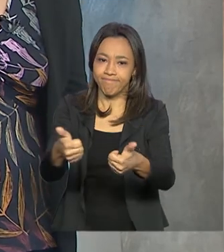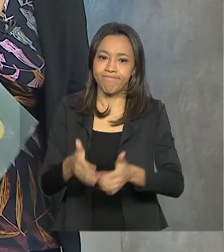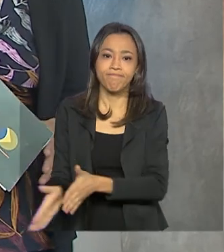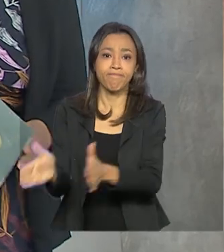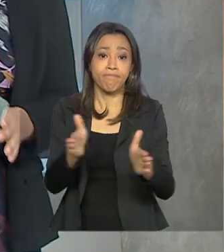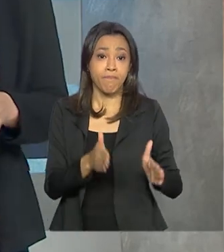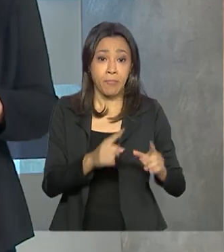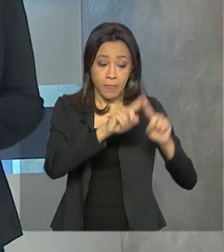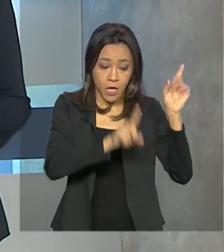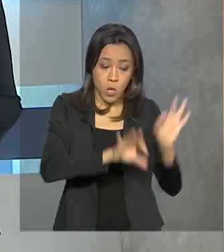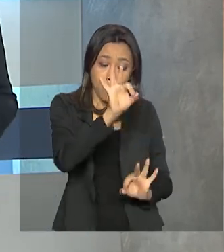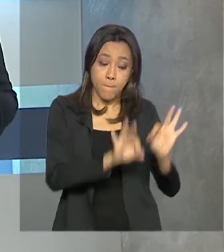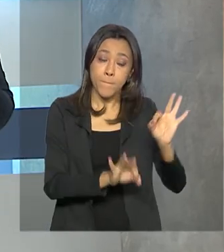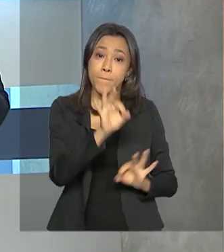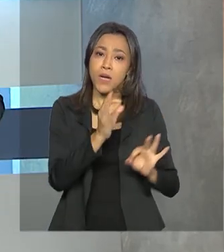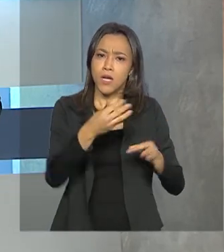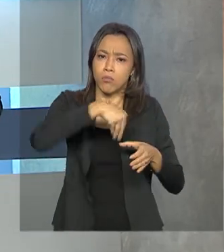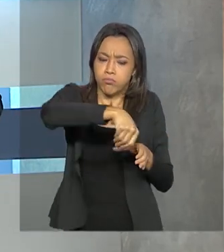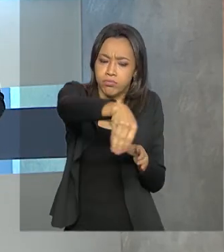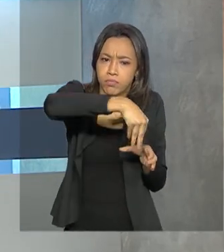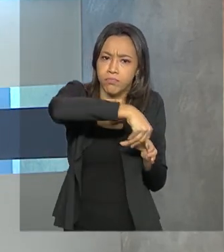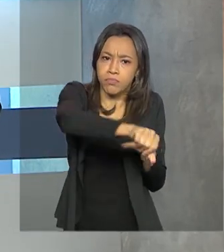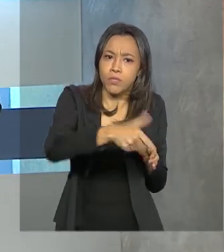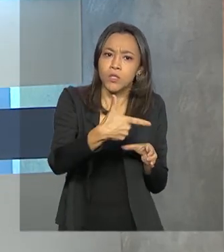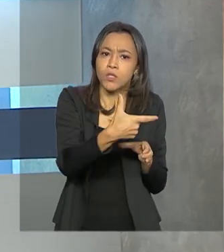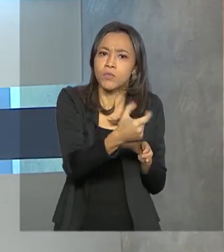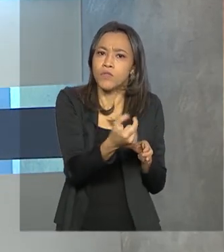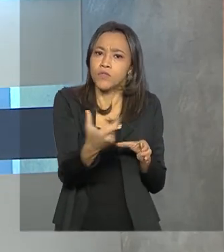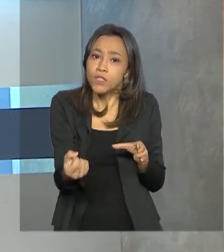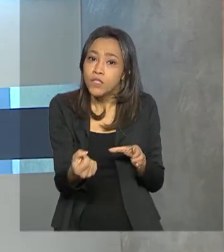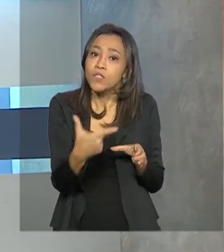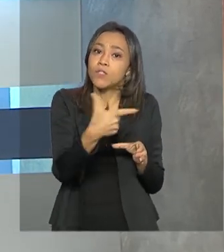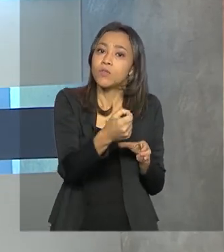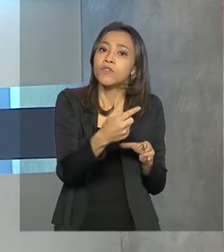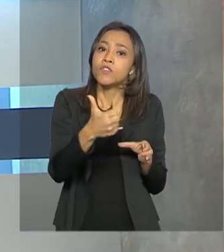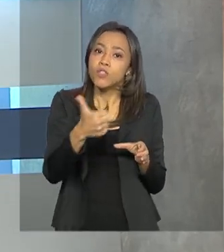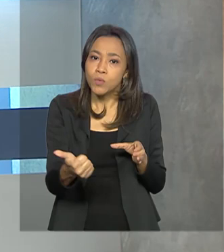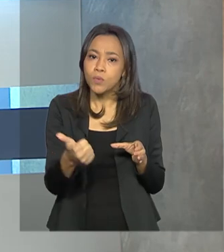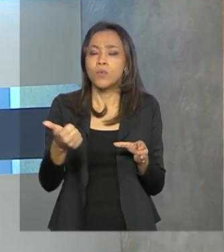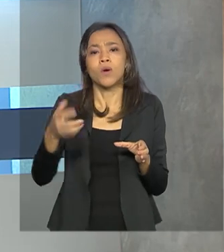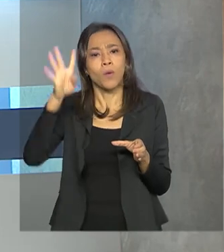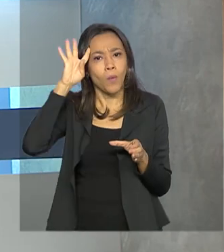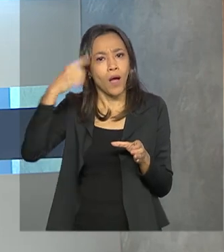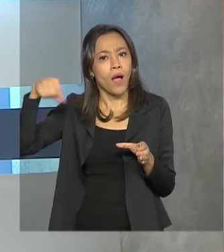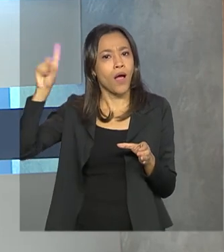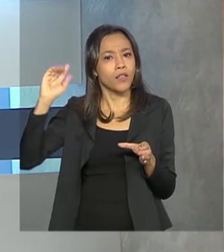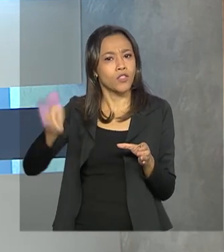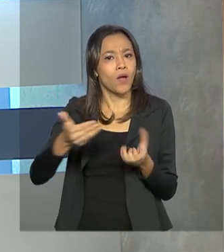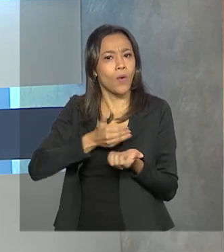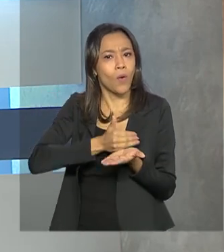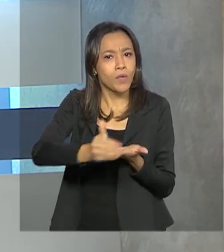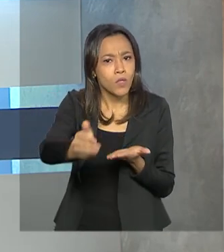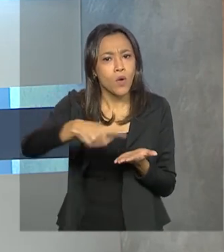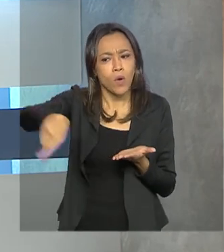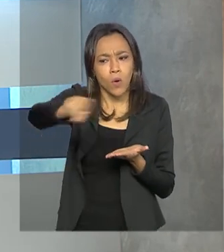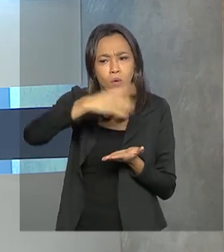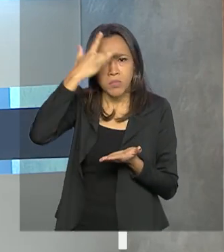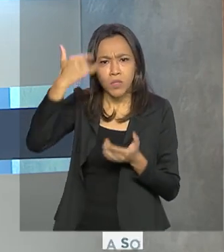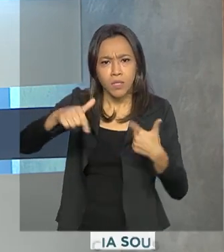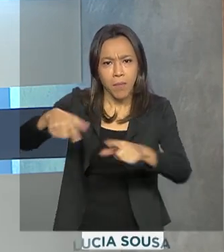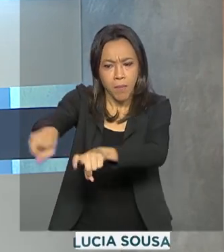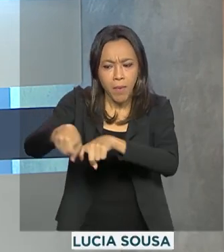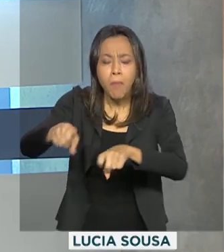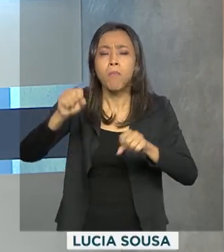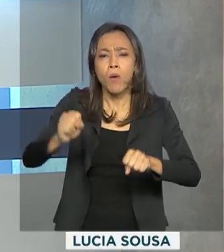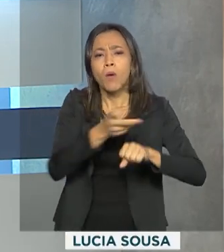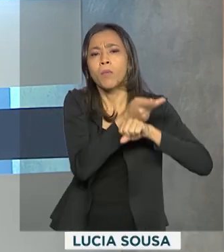E o Plano Safra 2020-2021 entrou em vigor nesta quarta-feira. Os agricultores rurais já podem procurar os bancos para terem